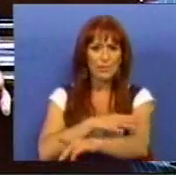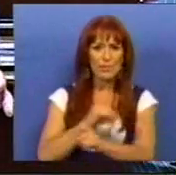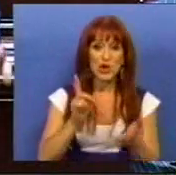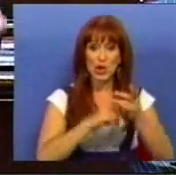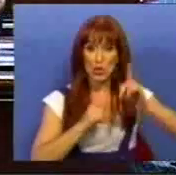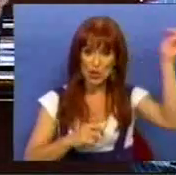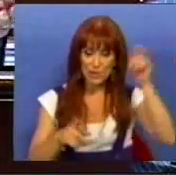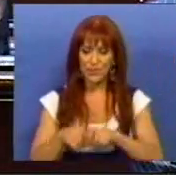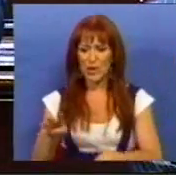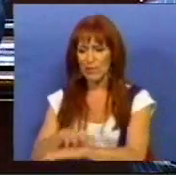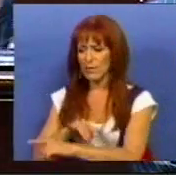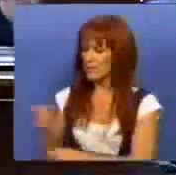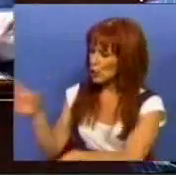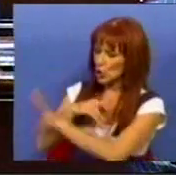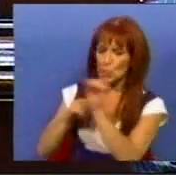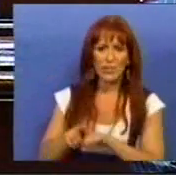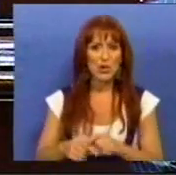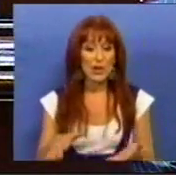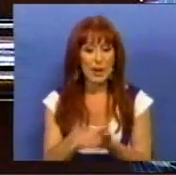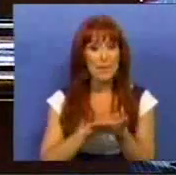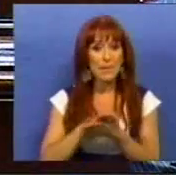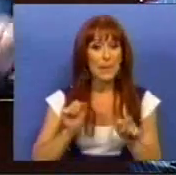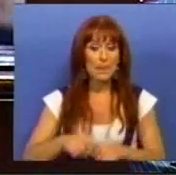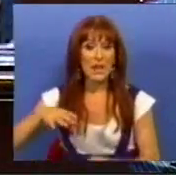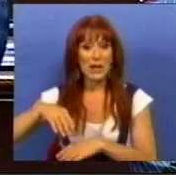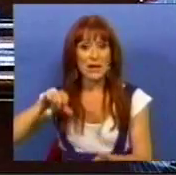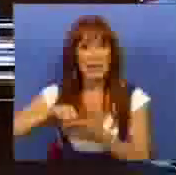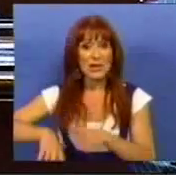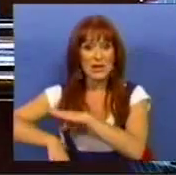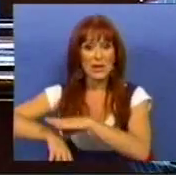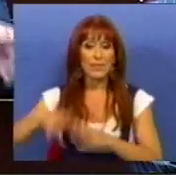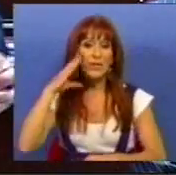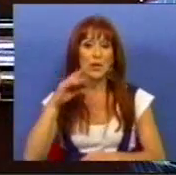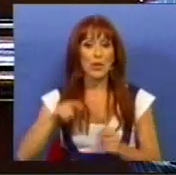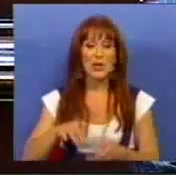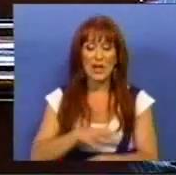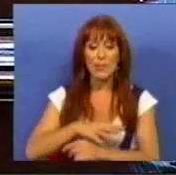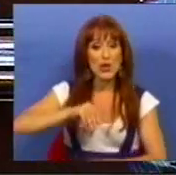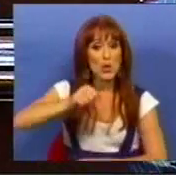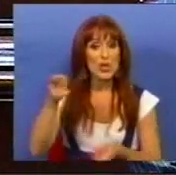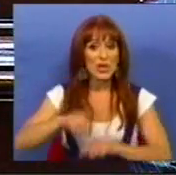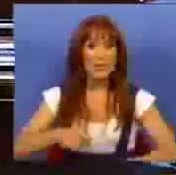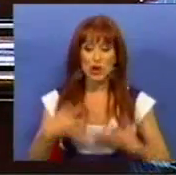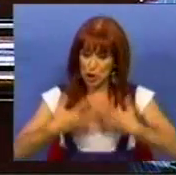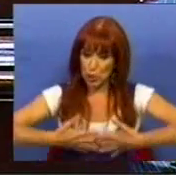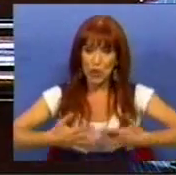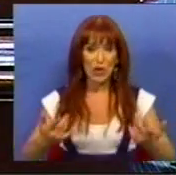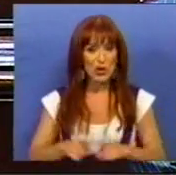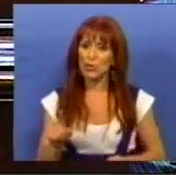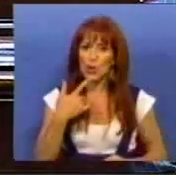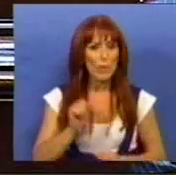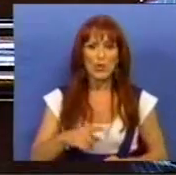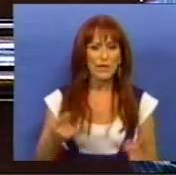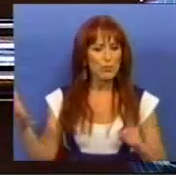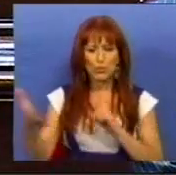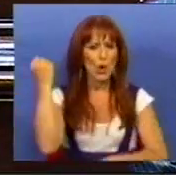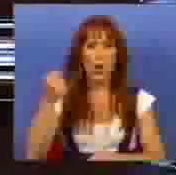Estados Unidos, com a administração na Europa, que está baseada na Suíça, com a administração local e seguramente com os sindicatos, não foi possível